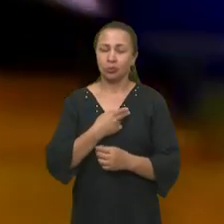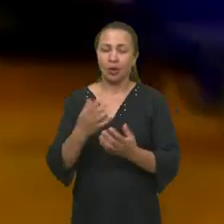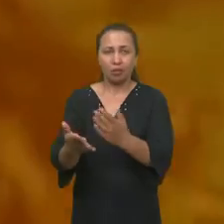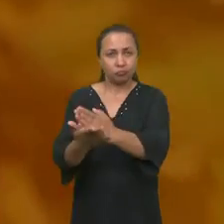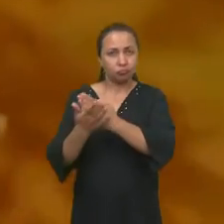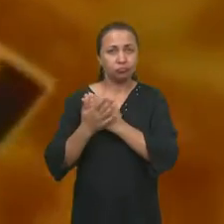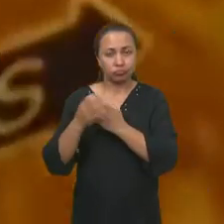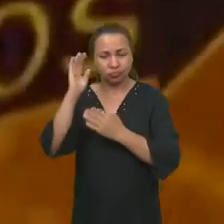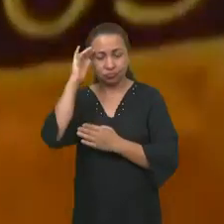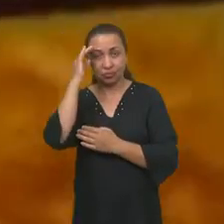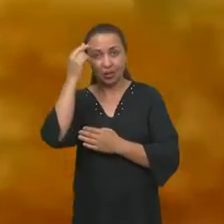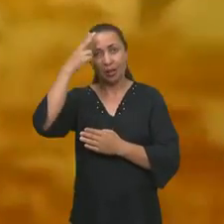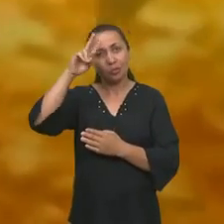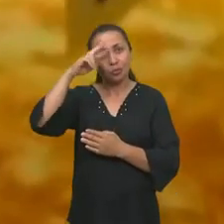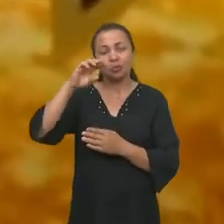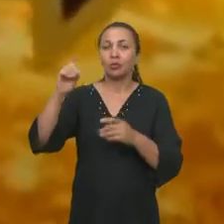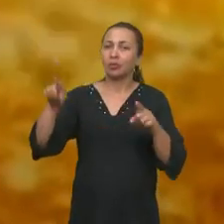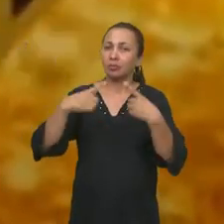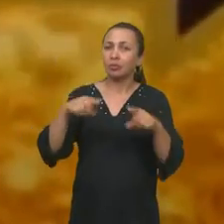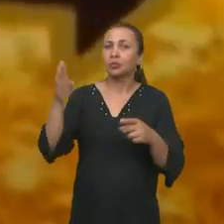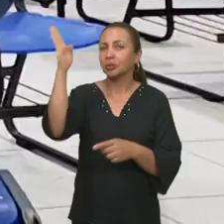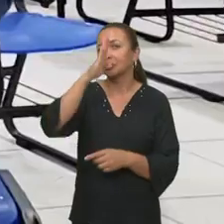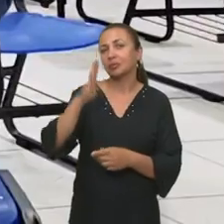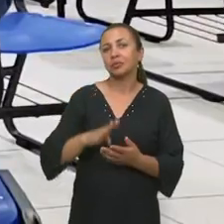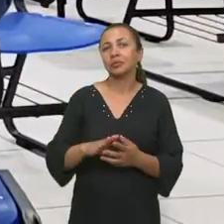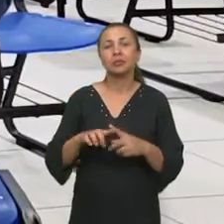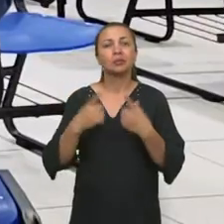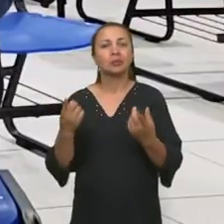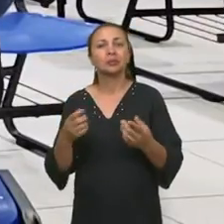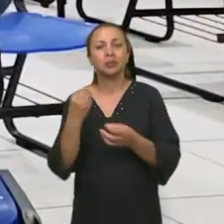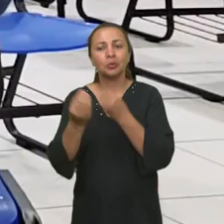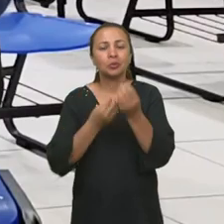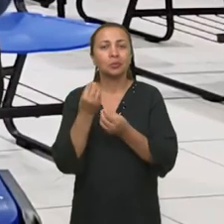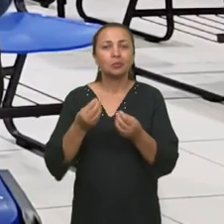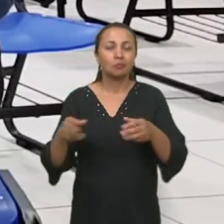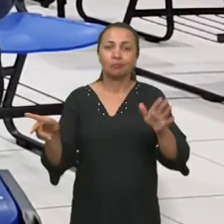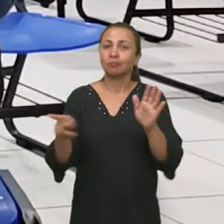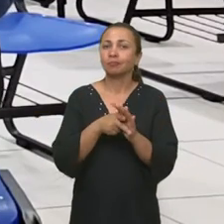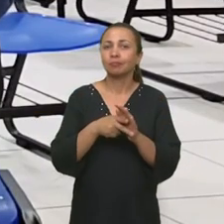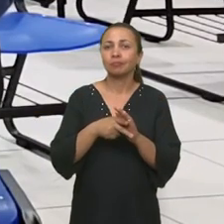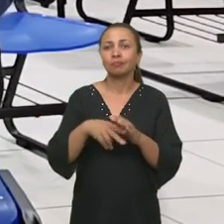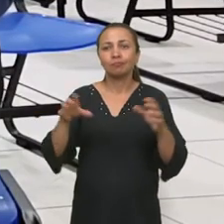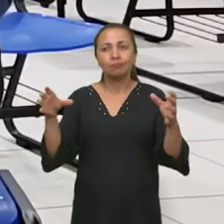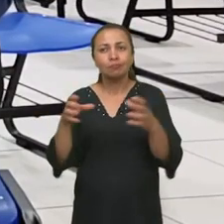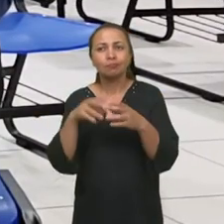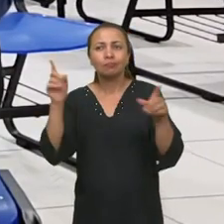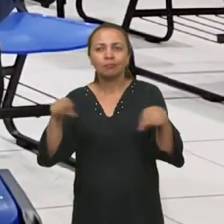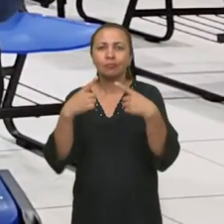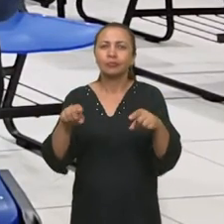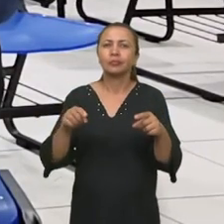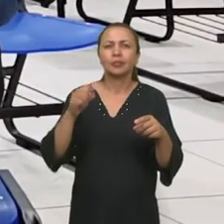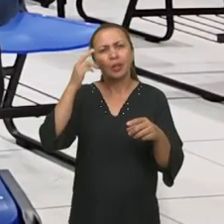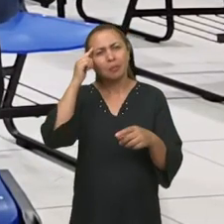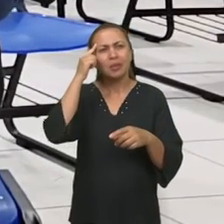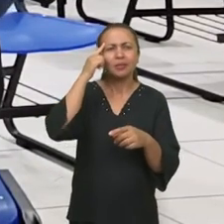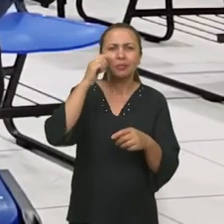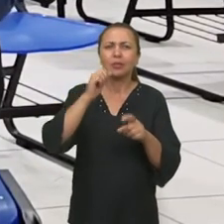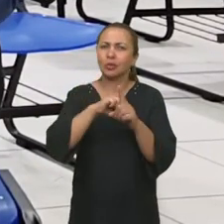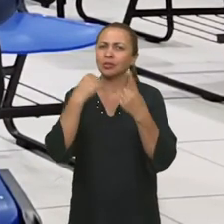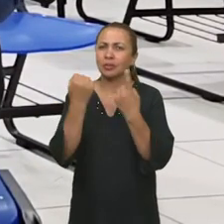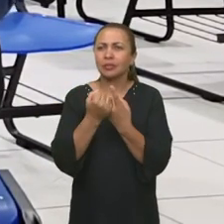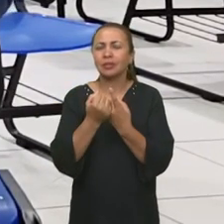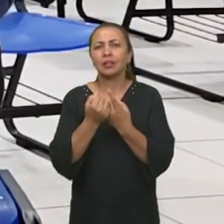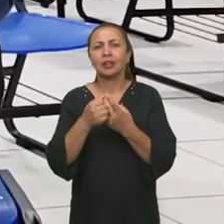ajuda a entender não só a história da música brasileira, mas como a própria banda ajuda nas reflexões sobre sociedade,